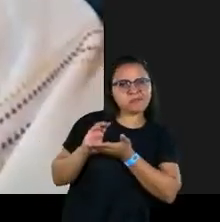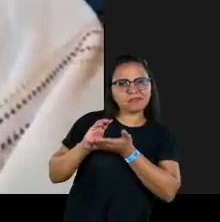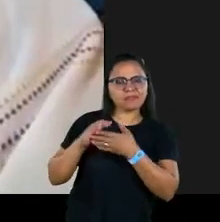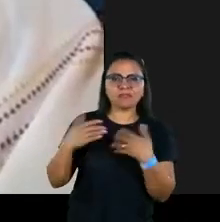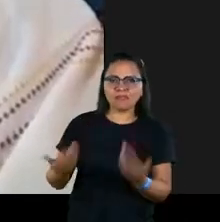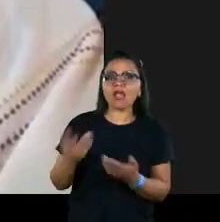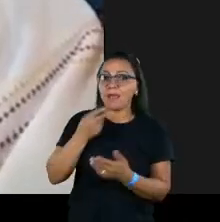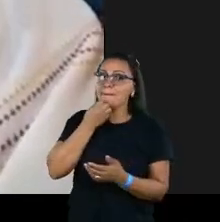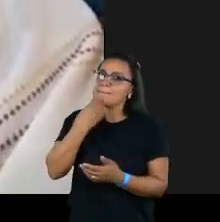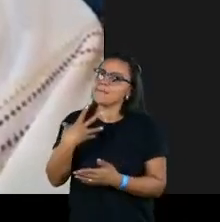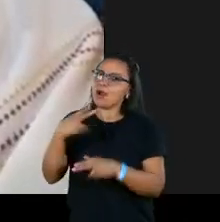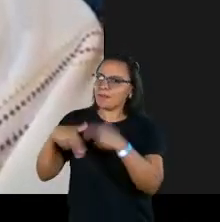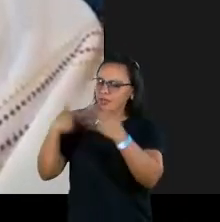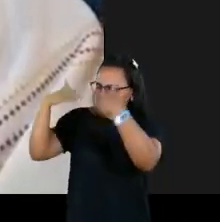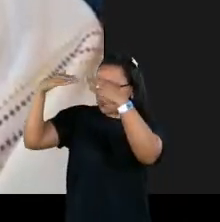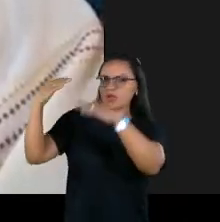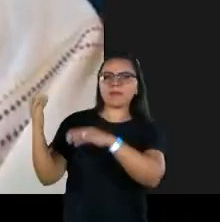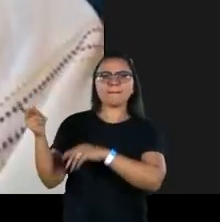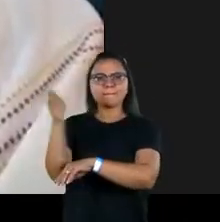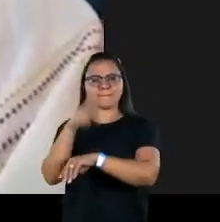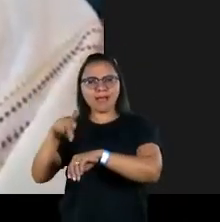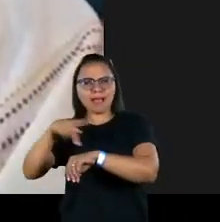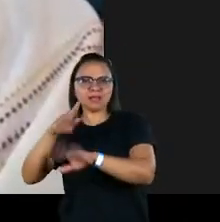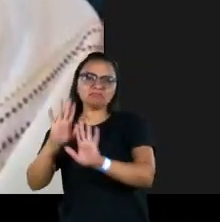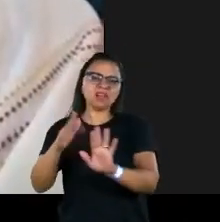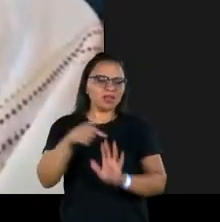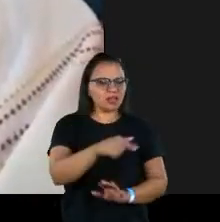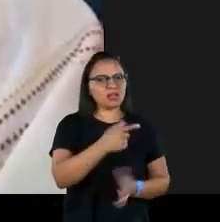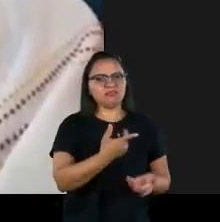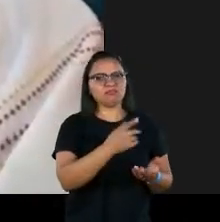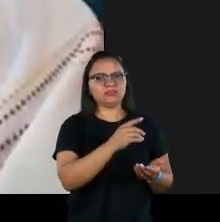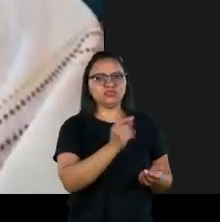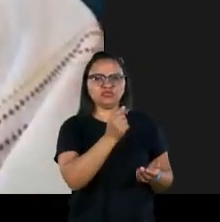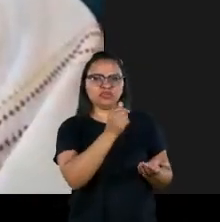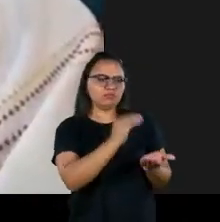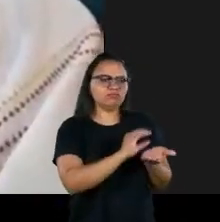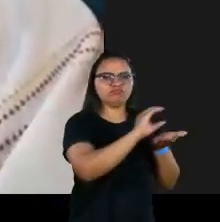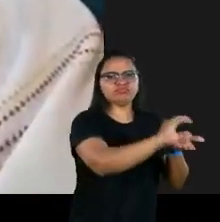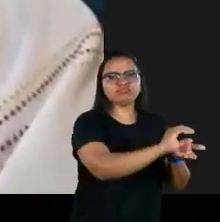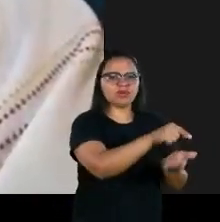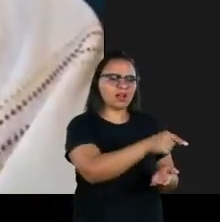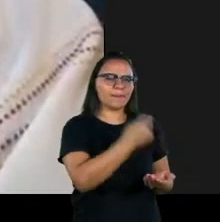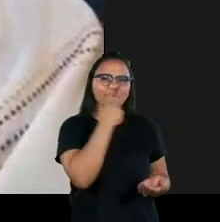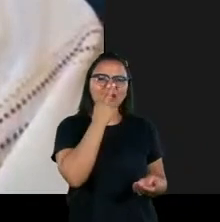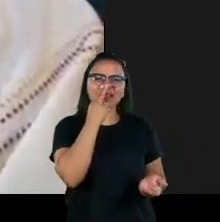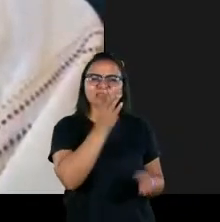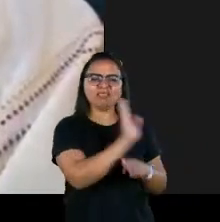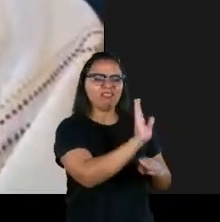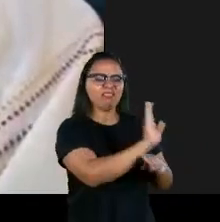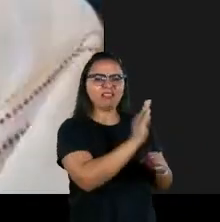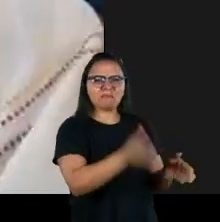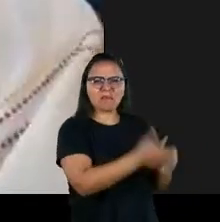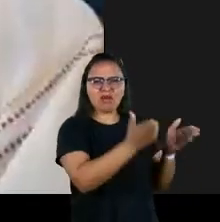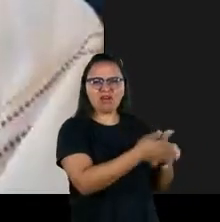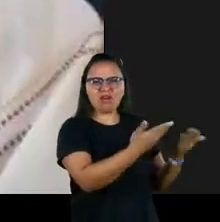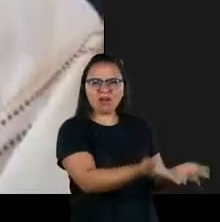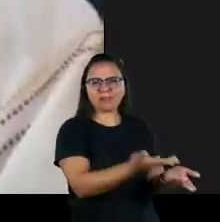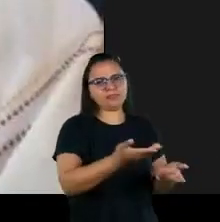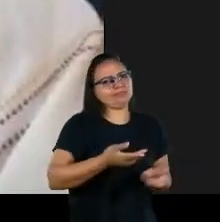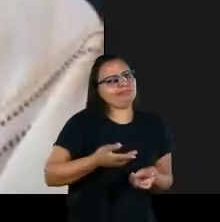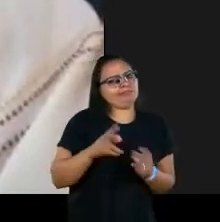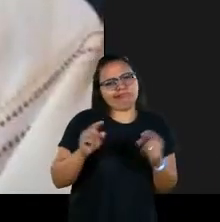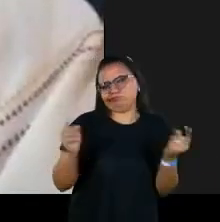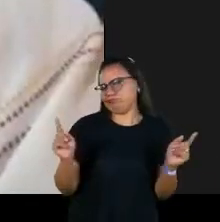visto como um grande investimento para desenvolver o país. Quando se fala no aumento do bolso família, diz que é esmola para o pobre. Então, acho que tem muito dessa